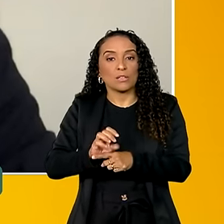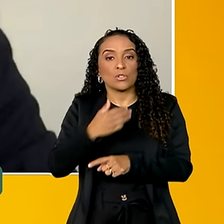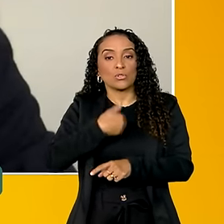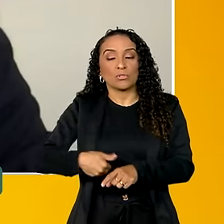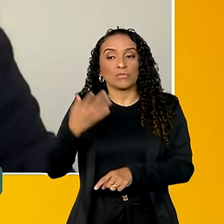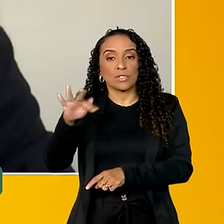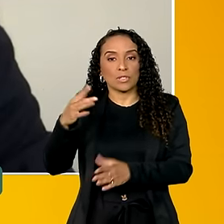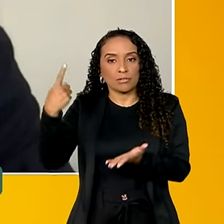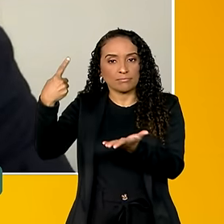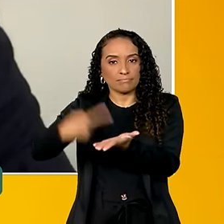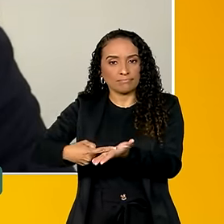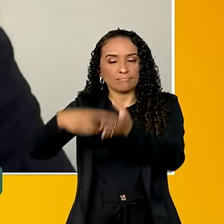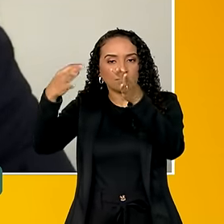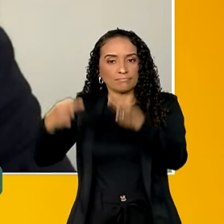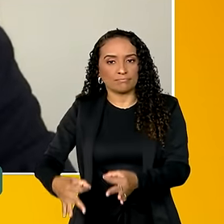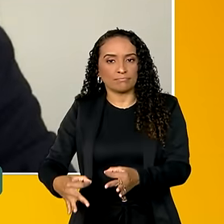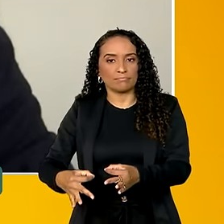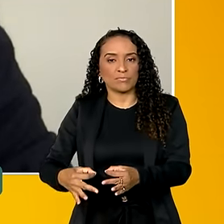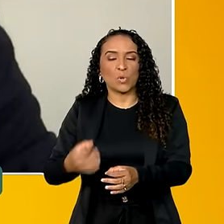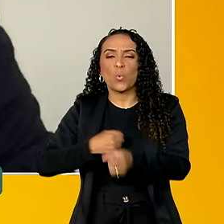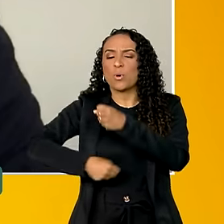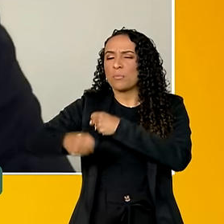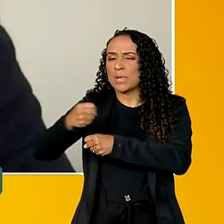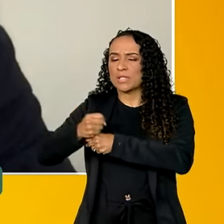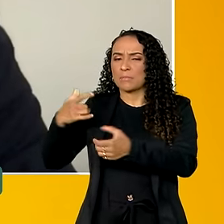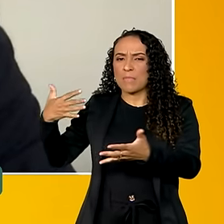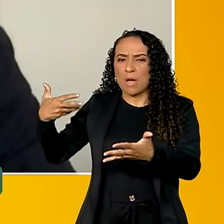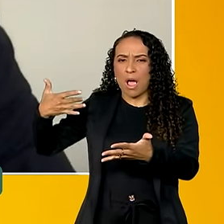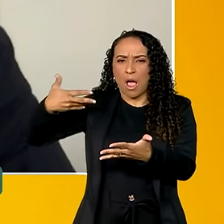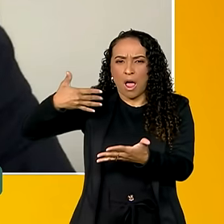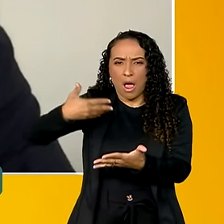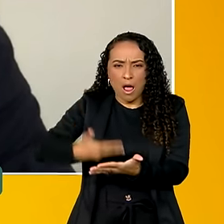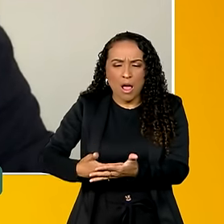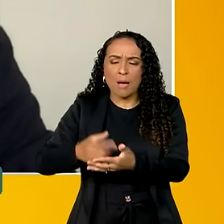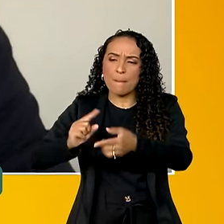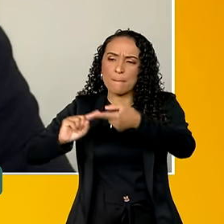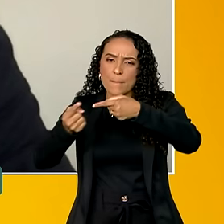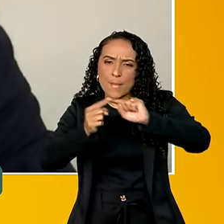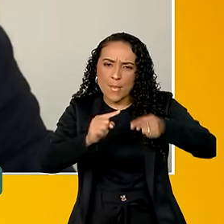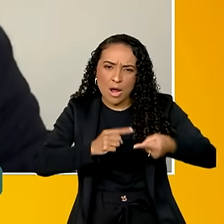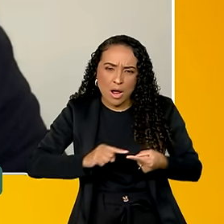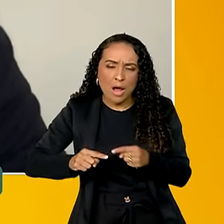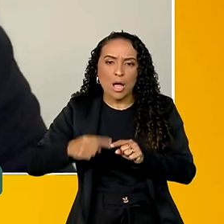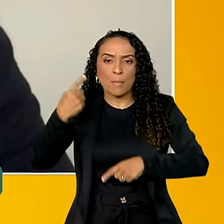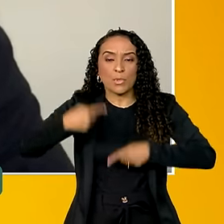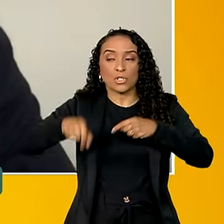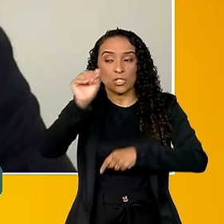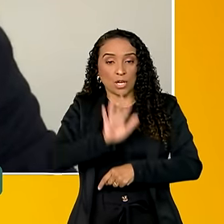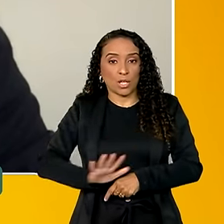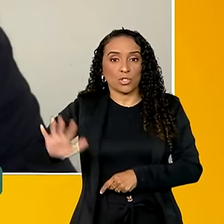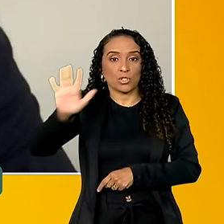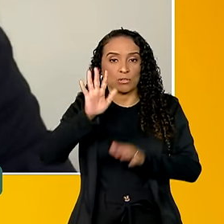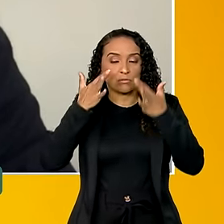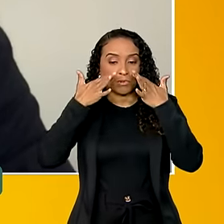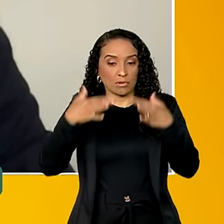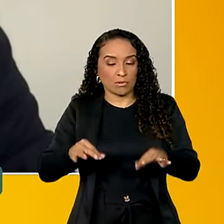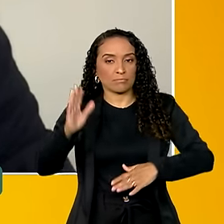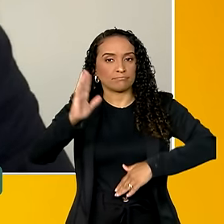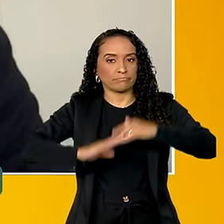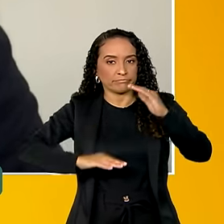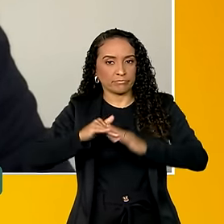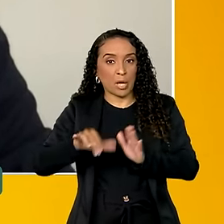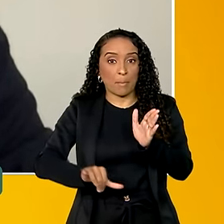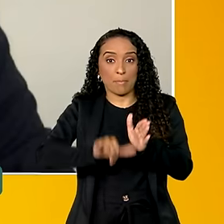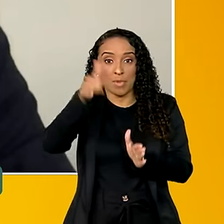governo federal. Então, ao longo do ano passado, foi discutido a Política Nacional de Atenção Especializada,